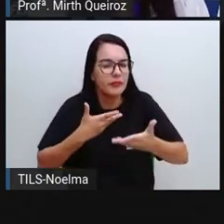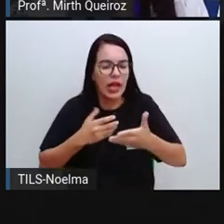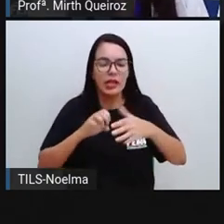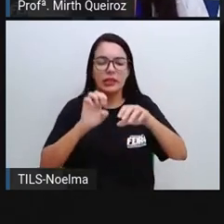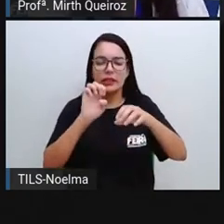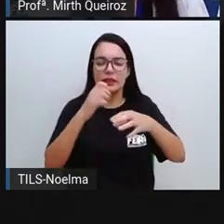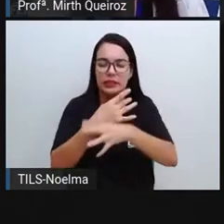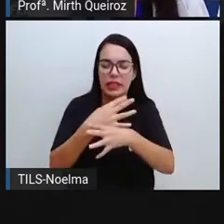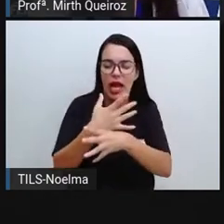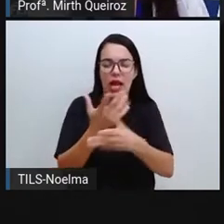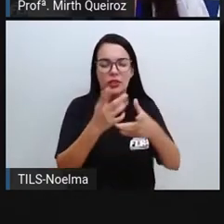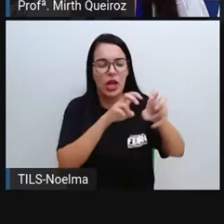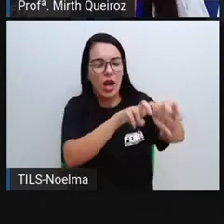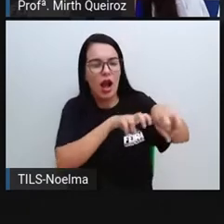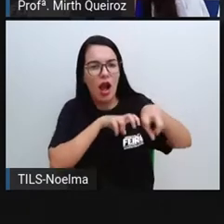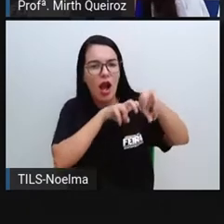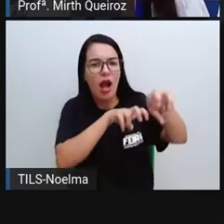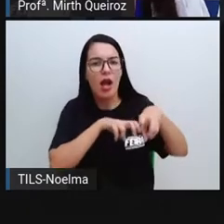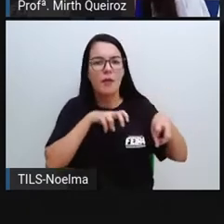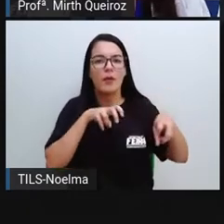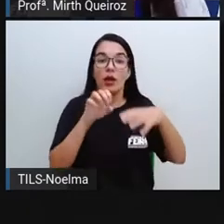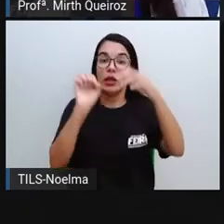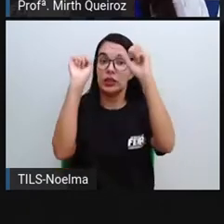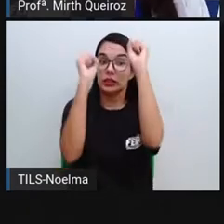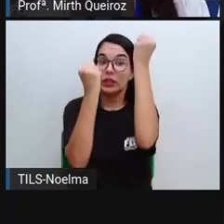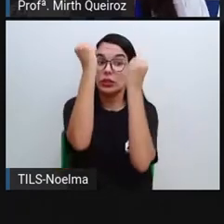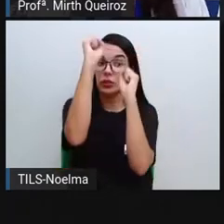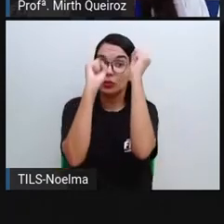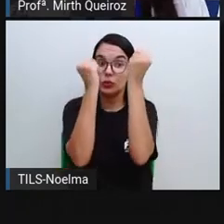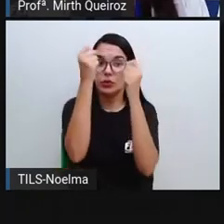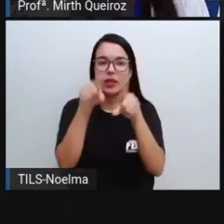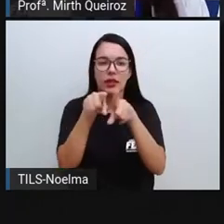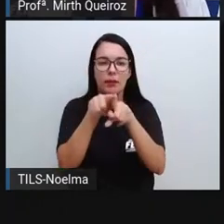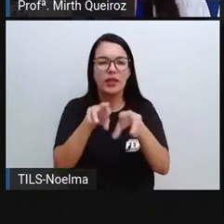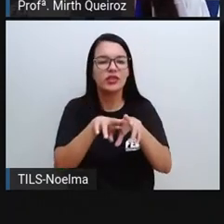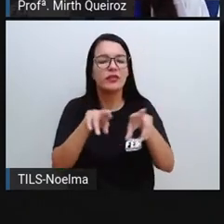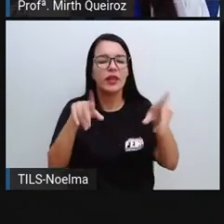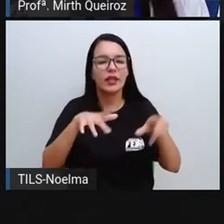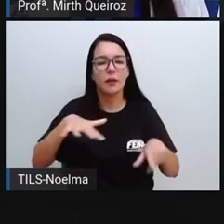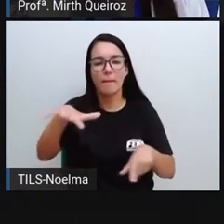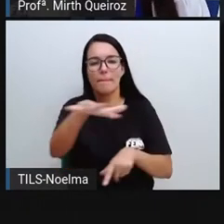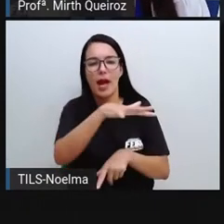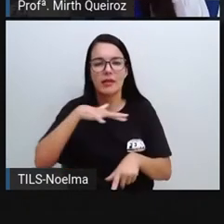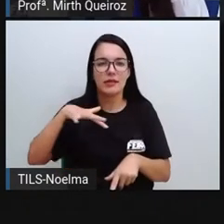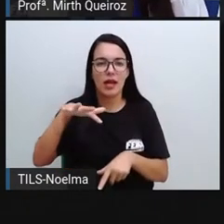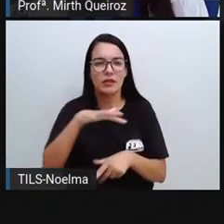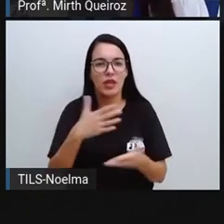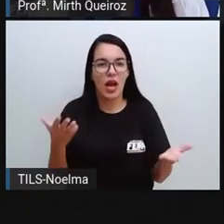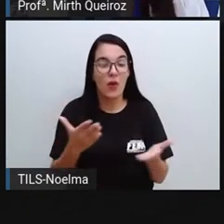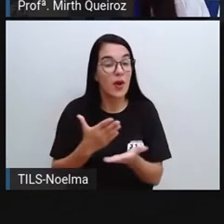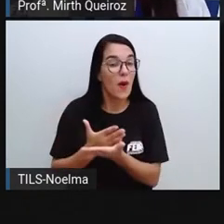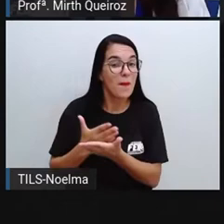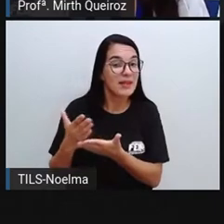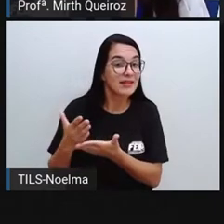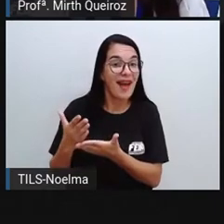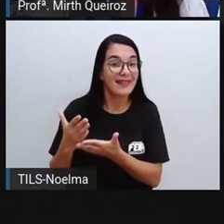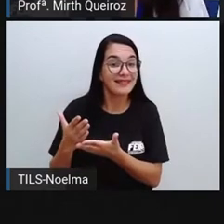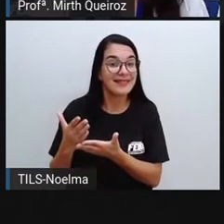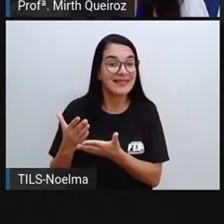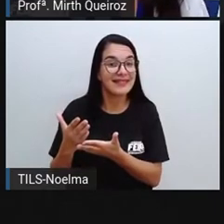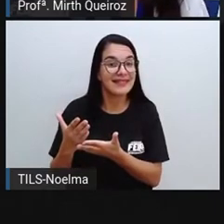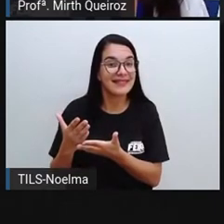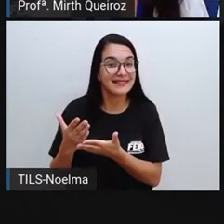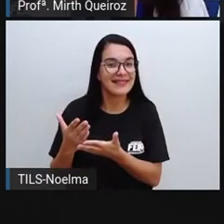e também as diferentes paisagens das redes urbanas. E, para começar, de